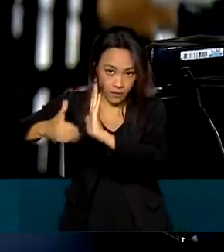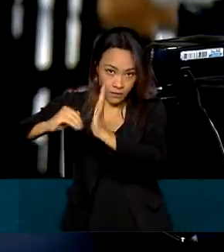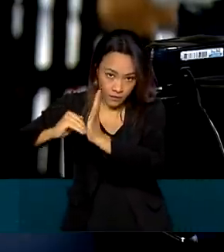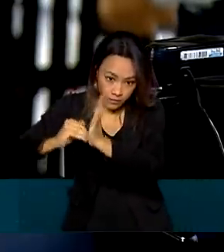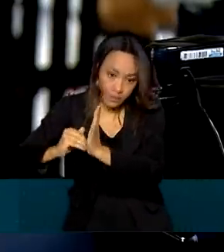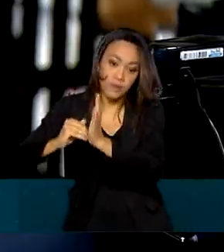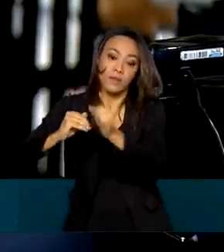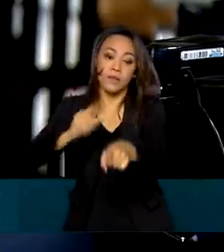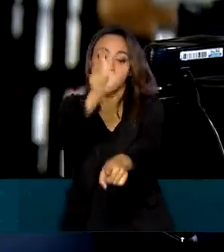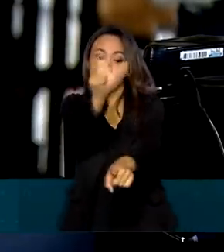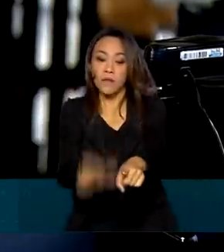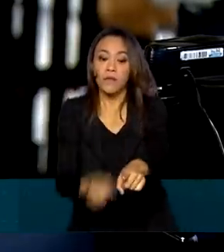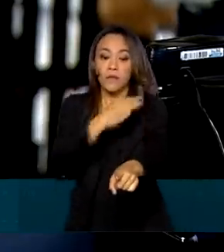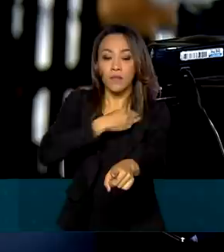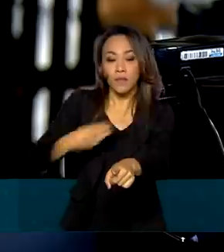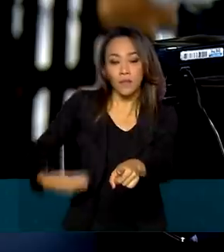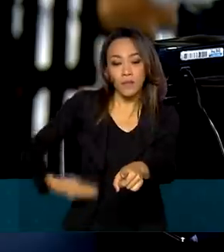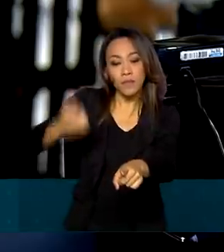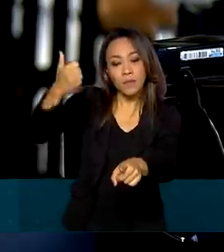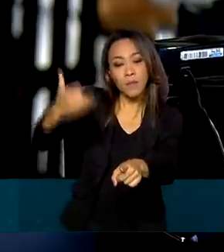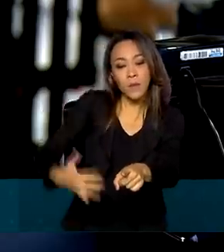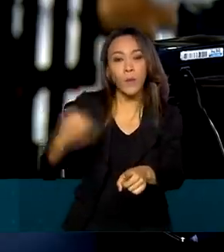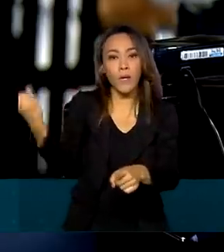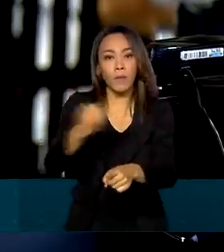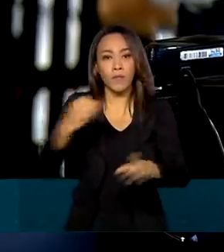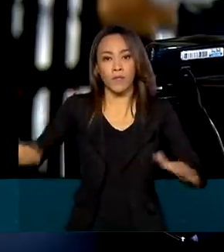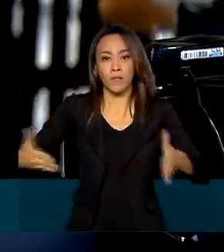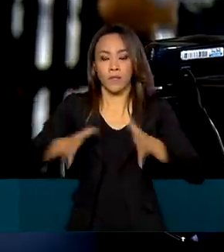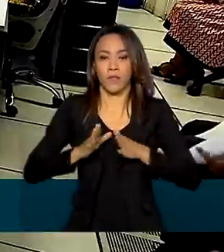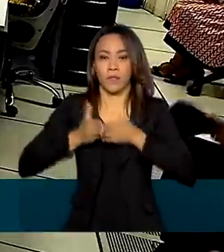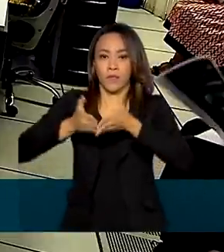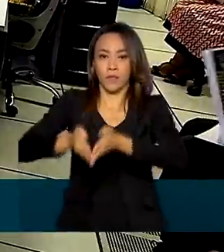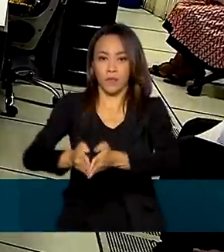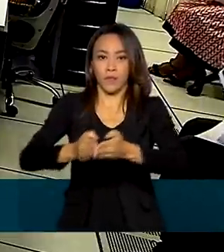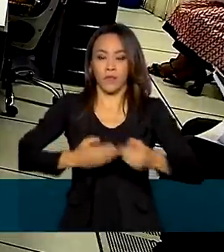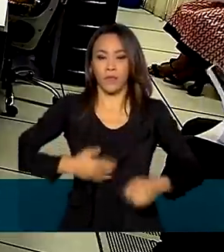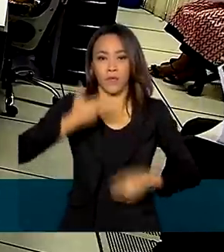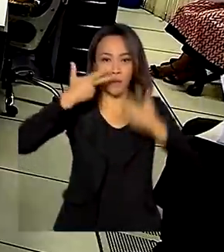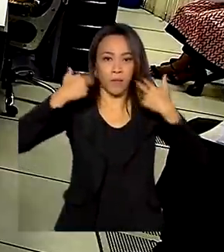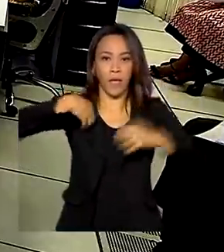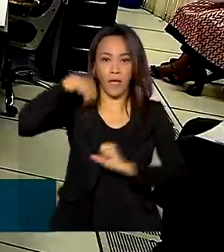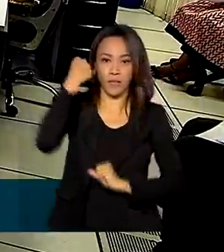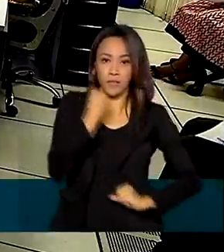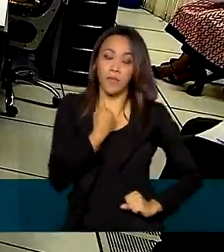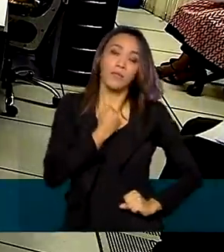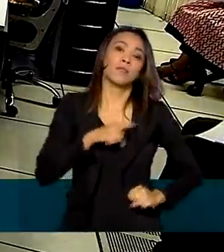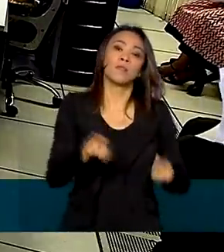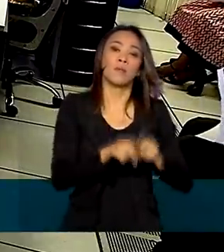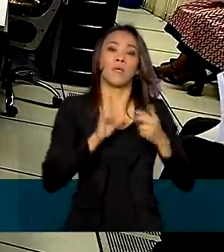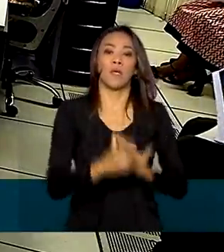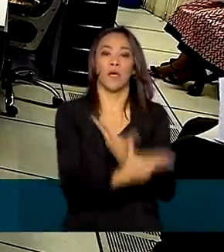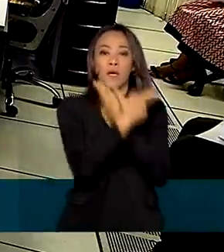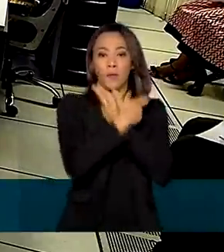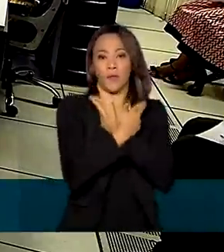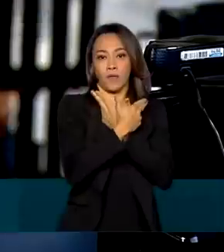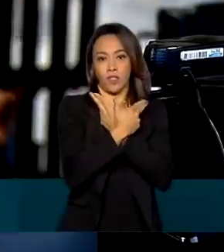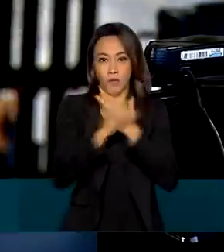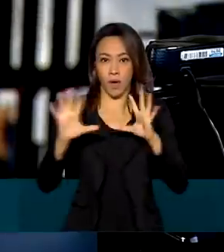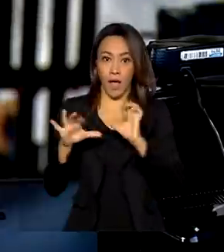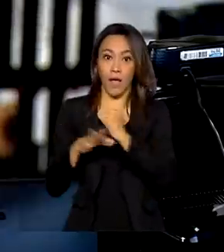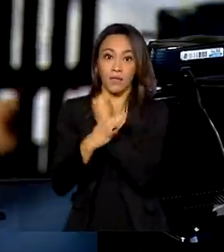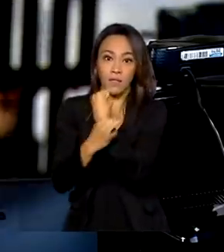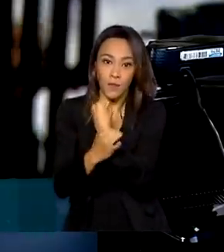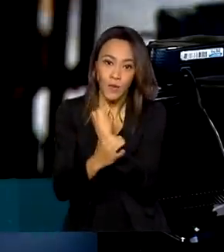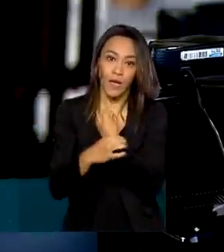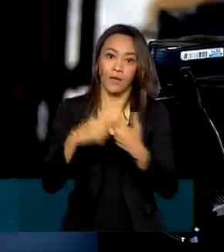Braga Neto, destacou a importância da marinha, exército e aeronáutica na defesa da pátria e na garantia dos poderes. O